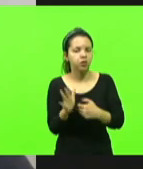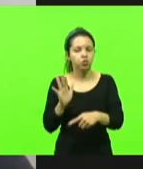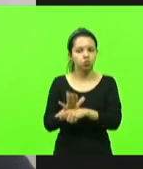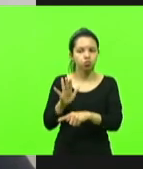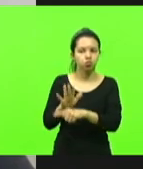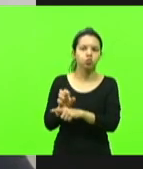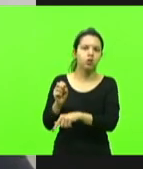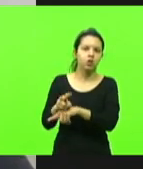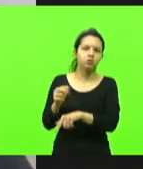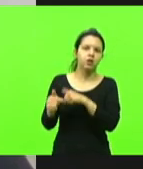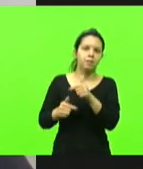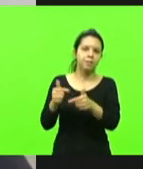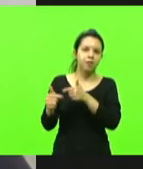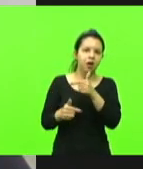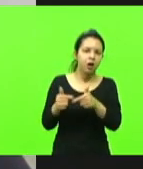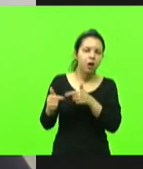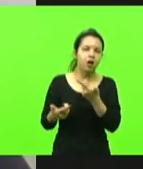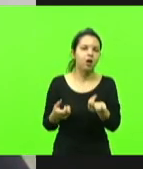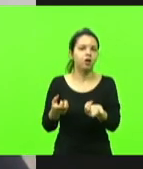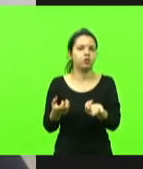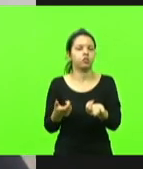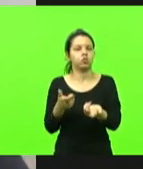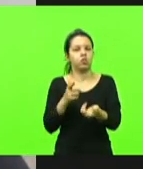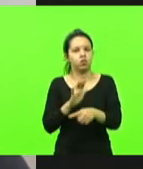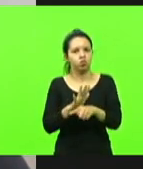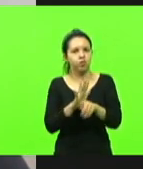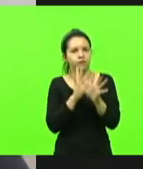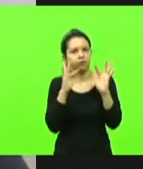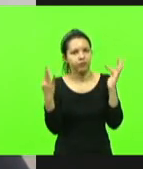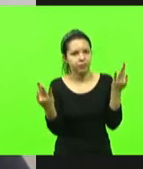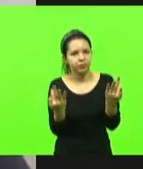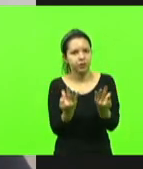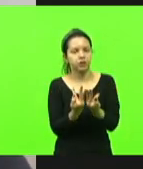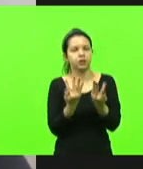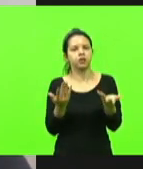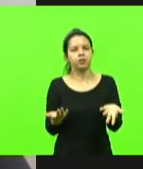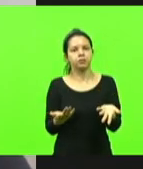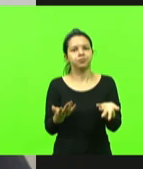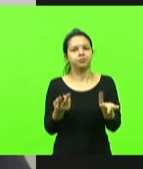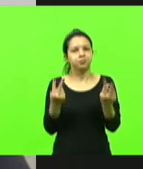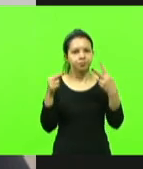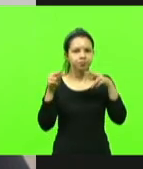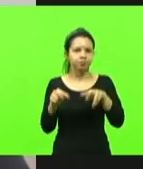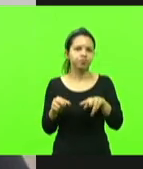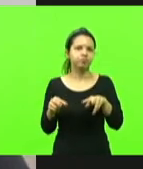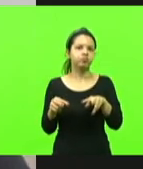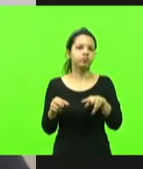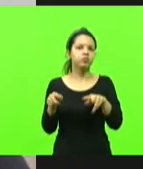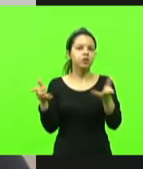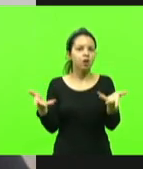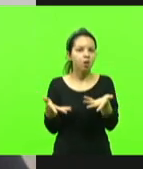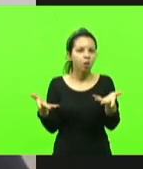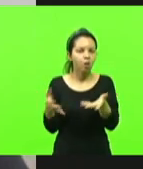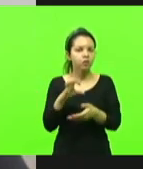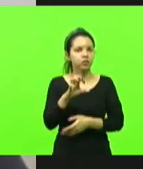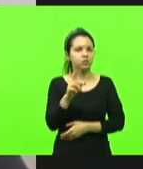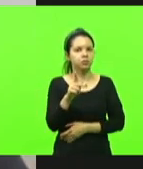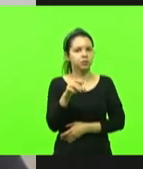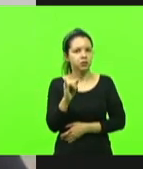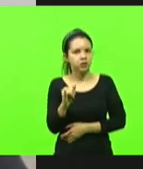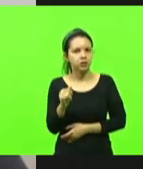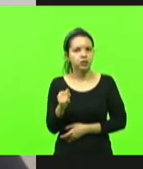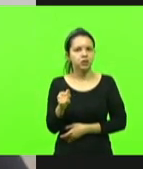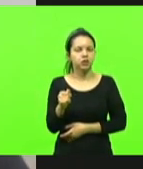gerando recursos, renda para as famílias e se vê colocado numa CPI, pressionado,